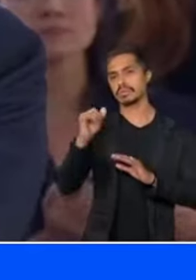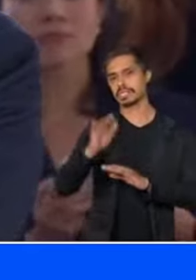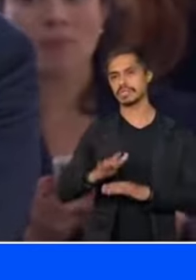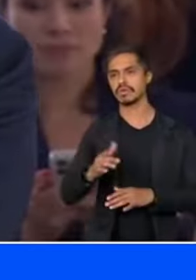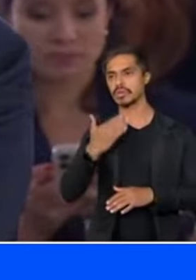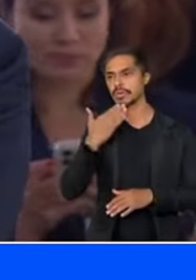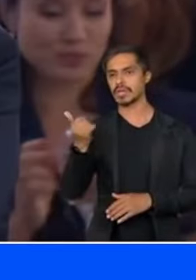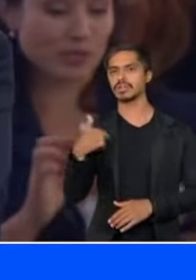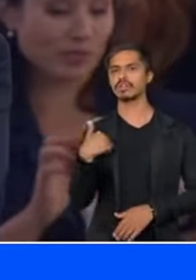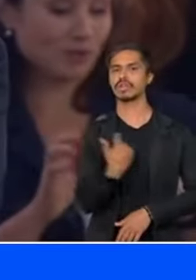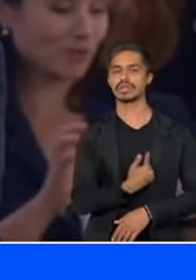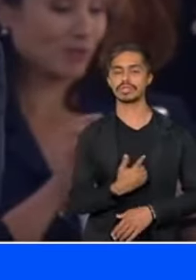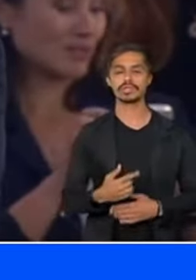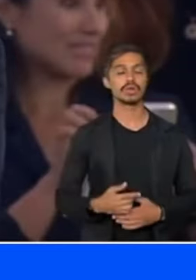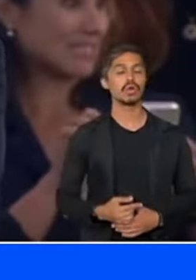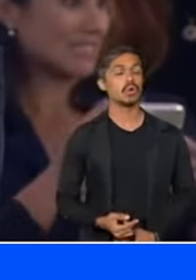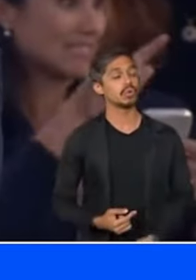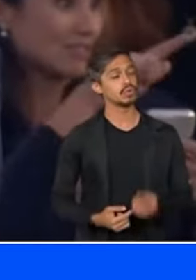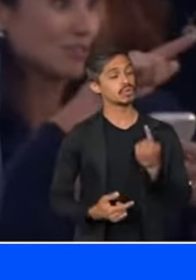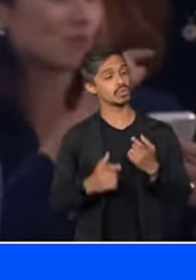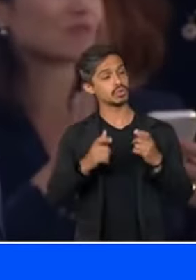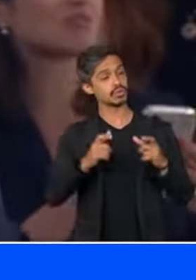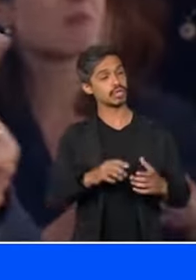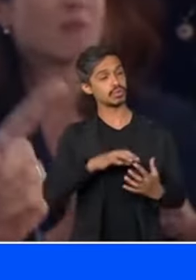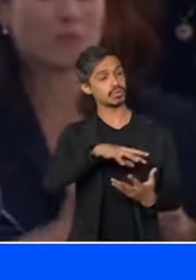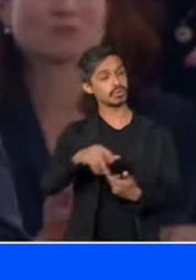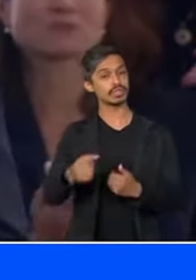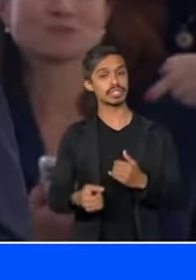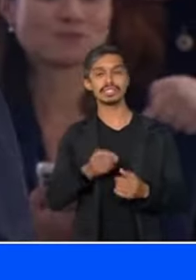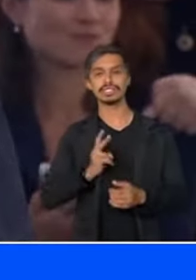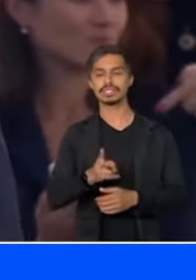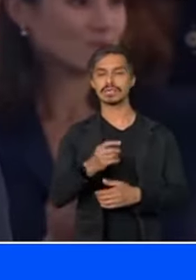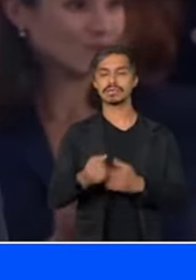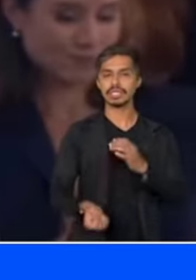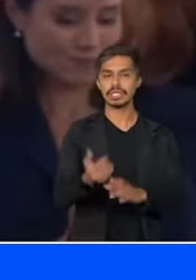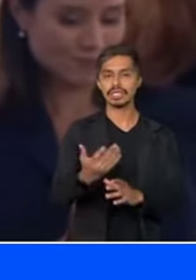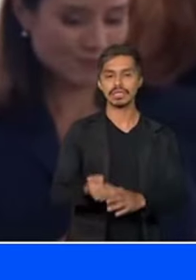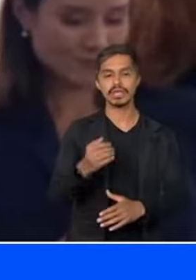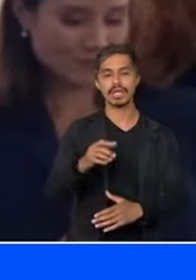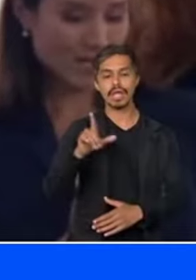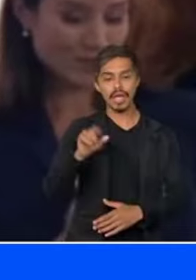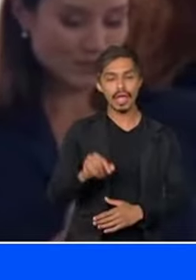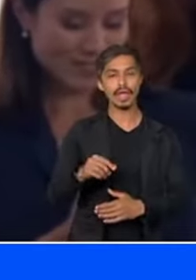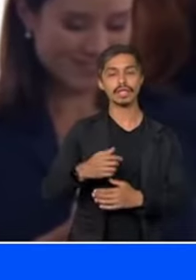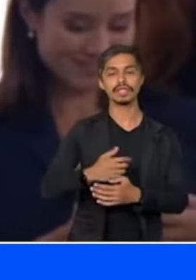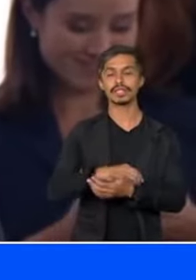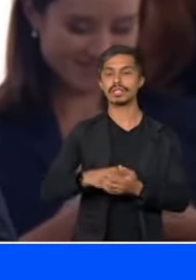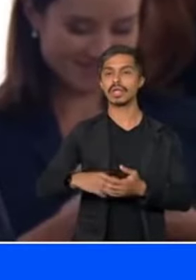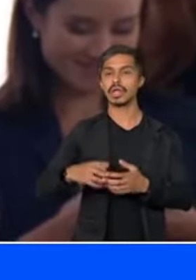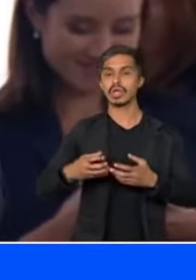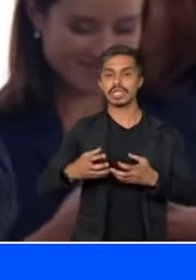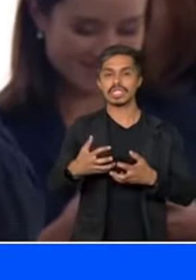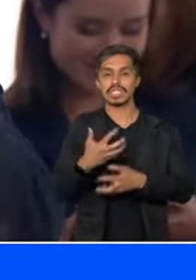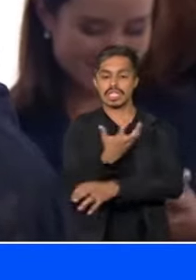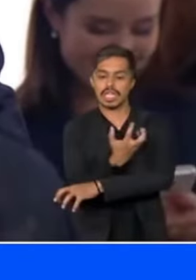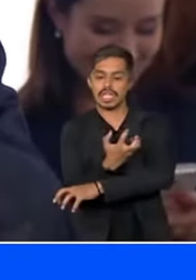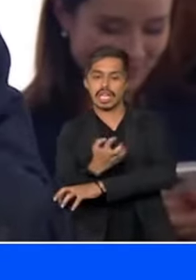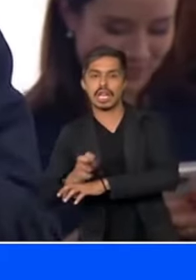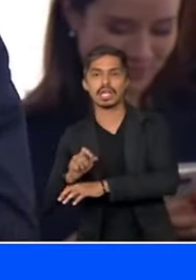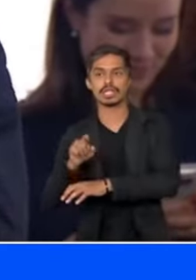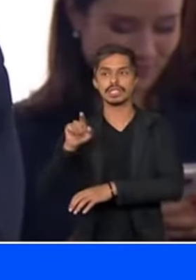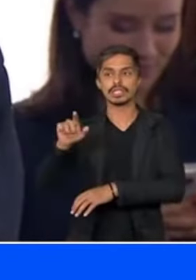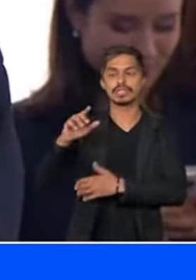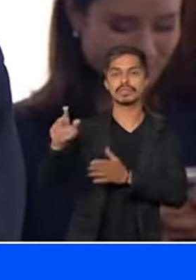lugar do mundo Que se produz o ano inteiro É no semiárido nordestino Por causa do